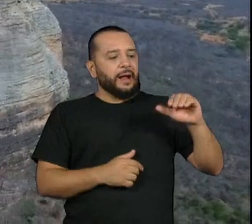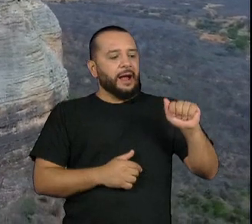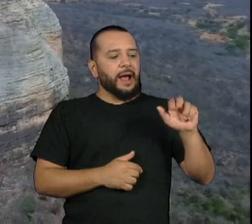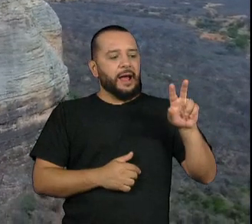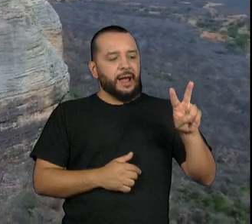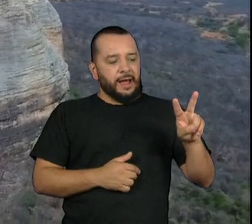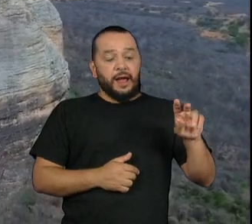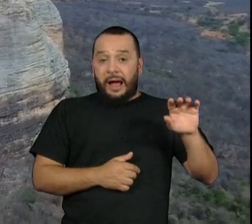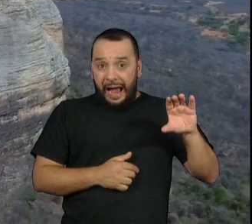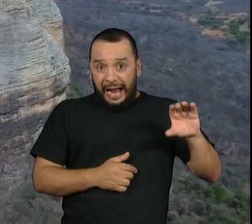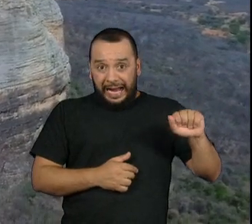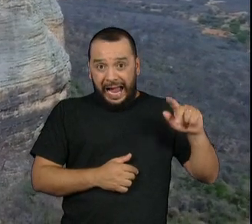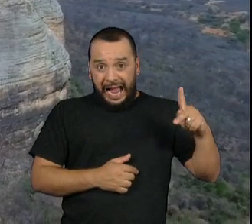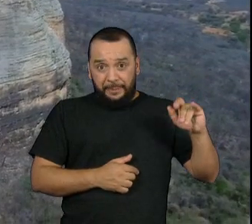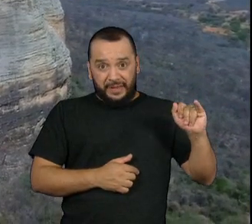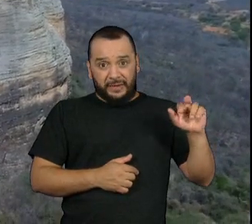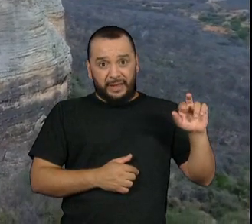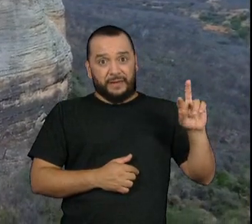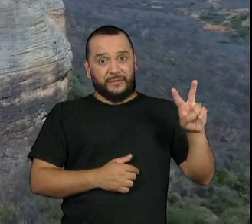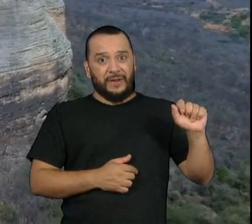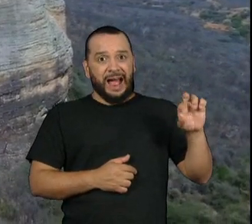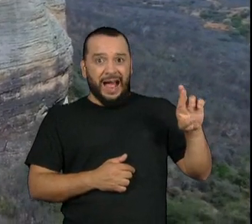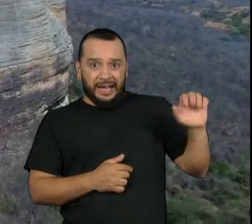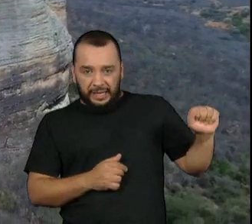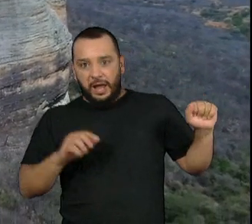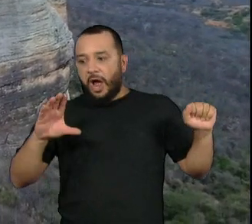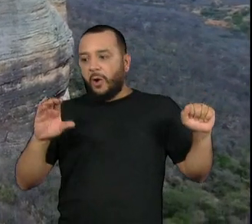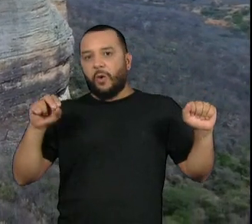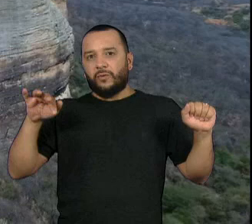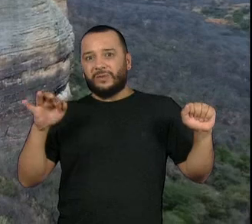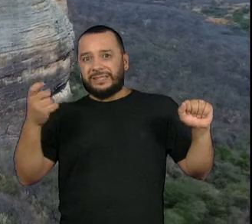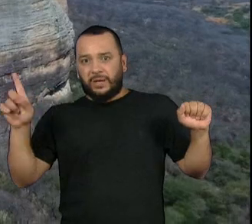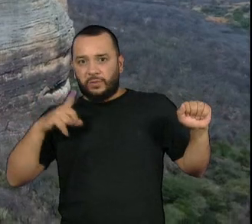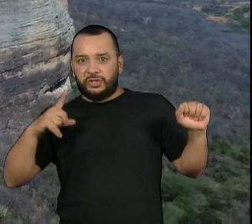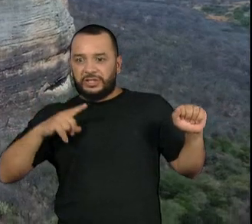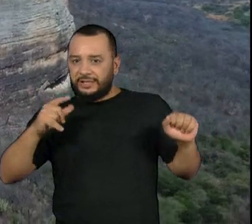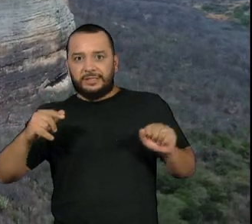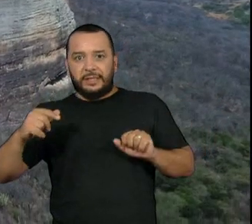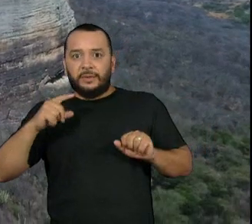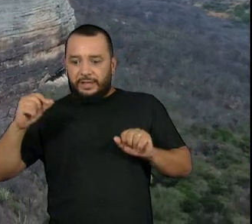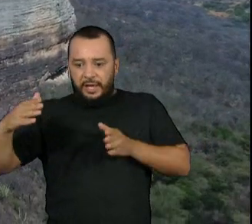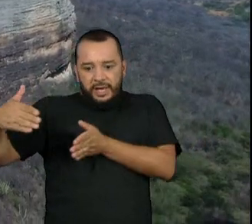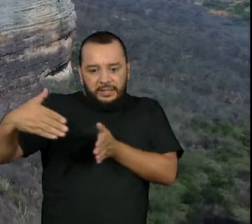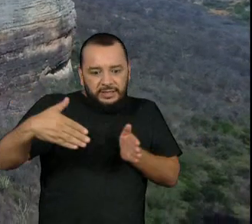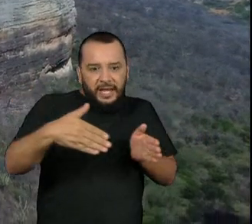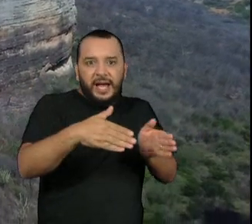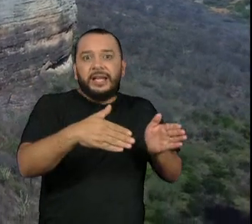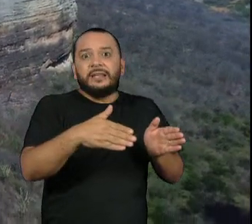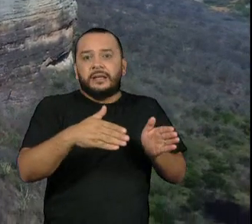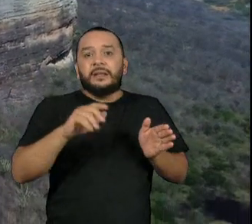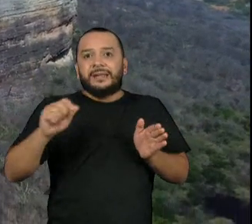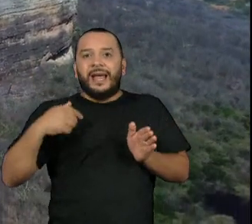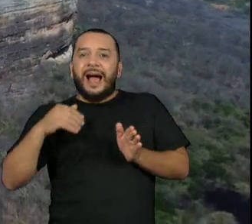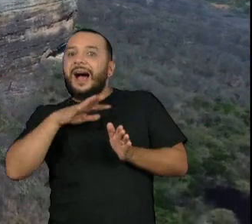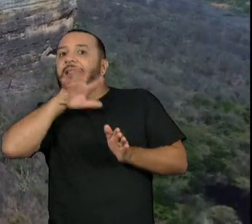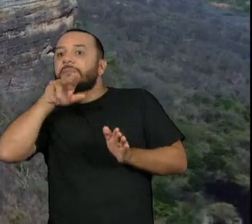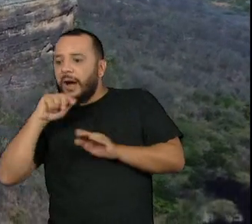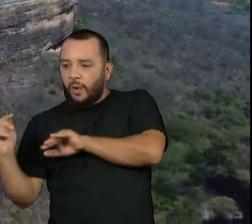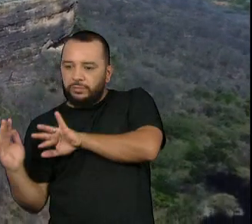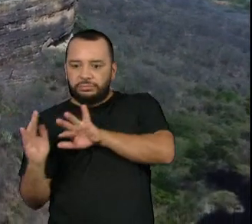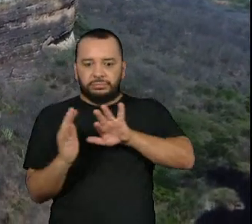existia uma conexão, uma espécie de estrada verde, onde a fauna precisava se deslocar para se